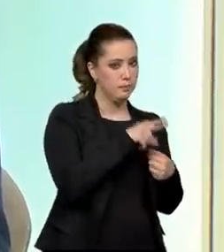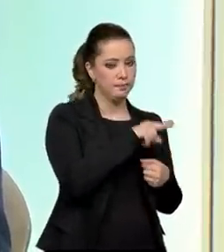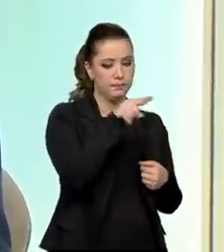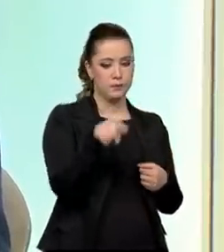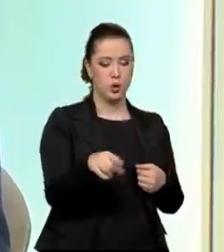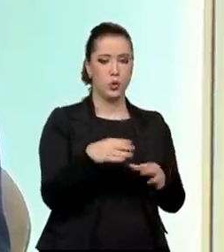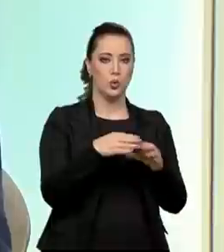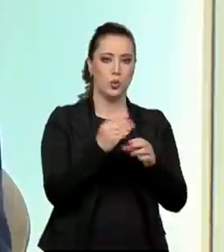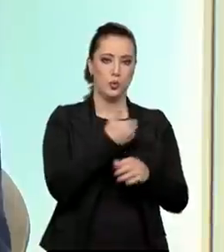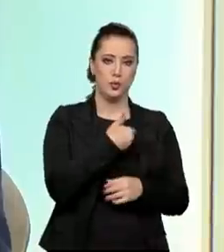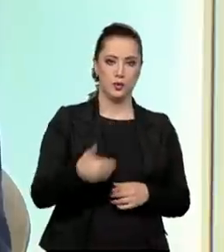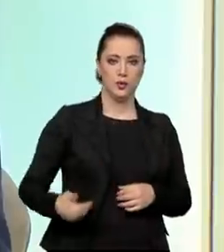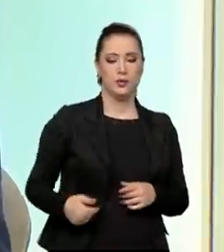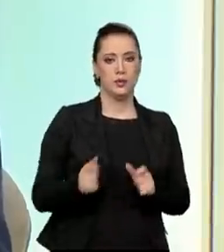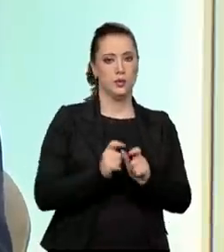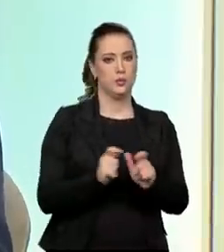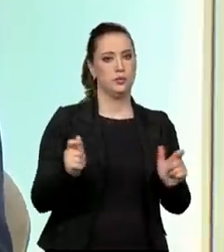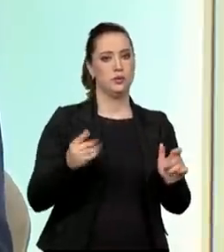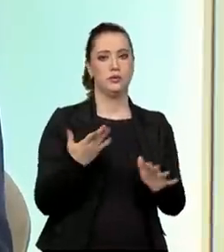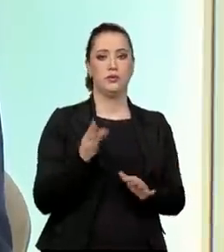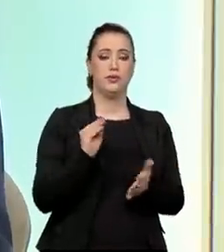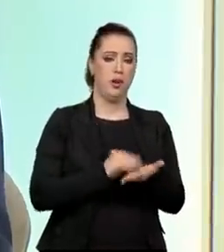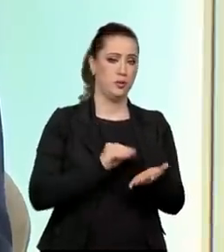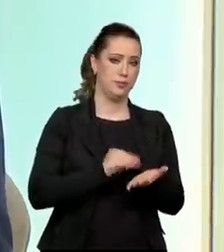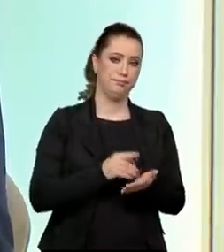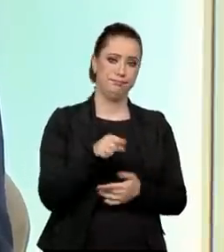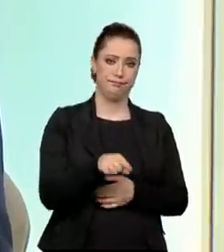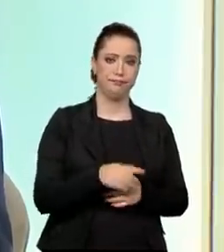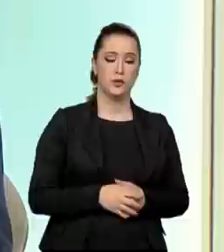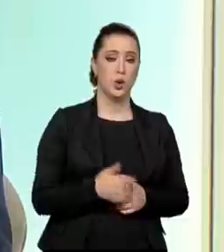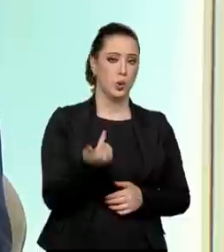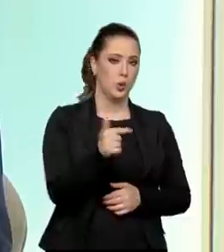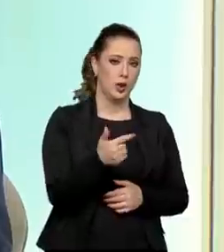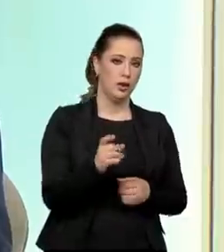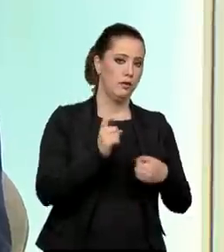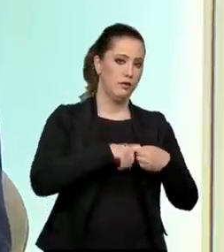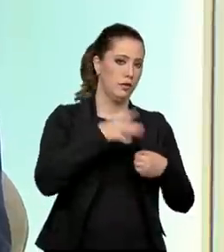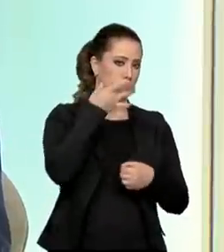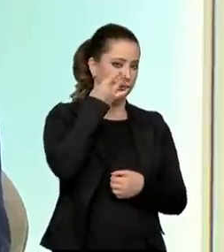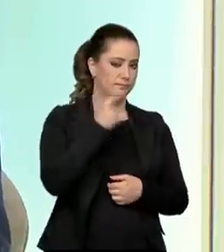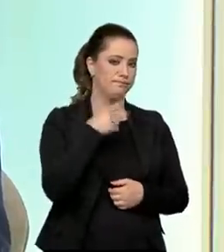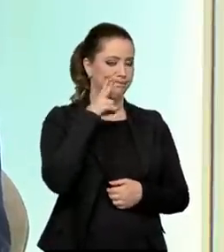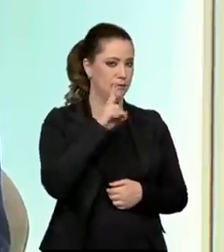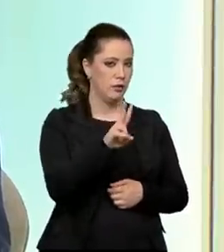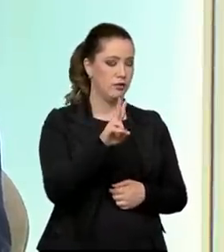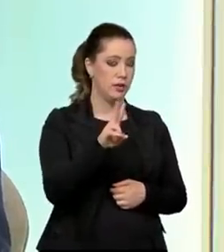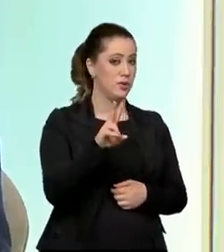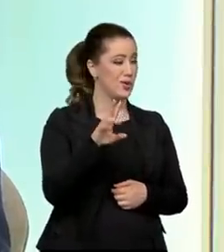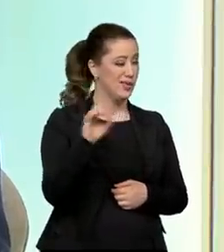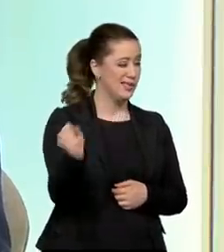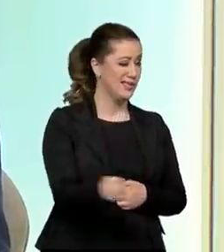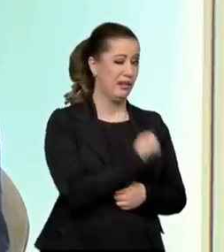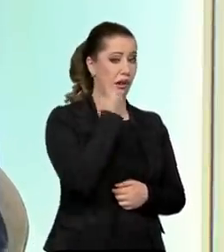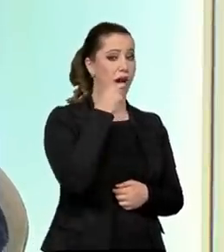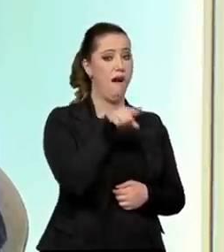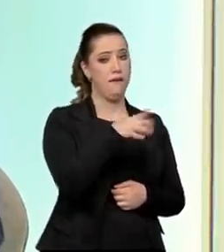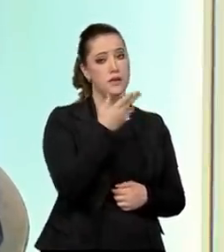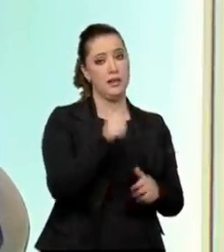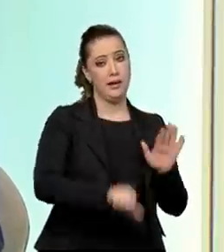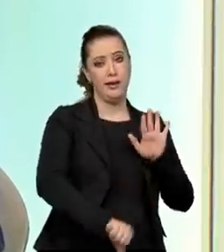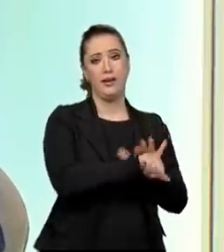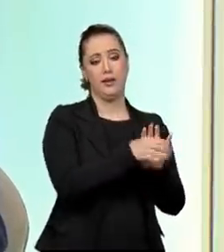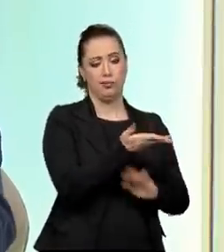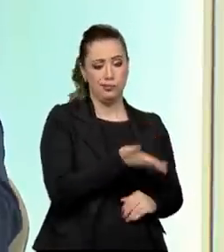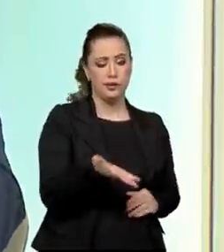As da rede pública, na sua grande maioria, não voltaram. Considero isso gravíssimo, considero um crime contra a infância brasileira, porque o